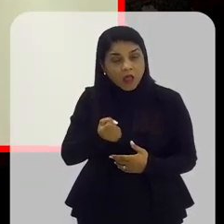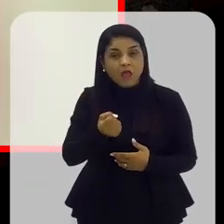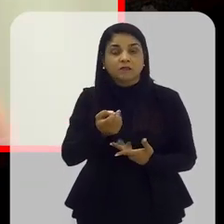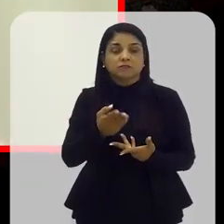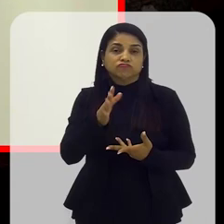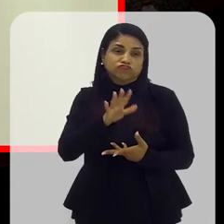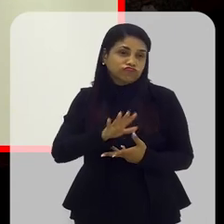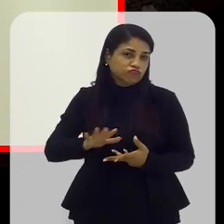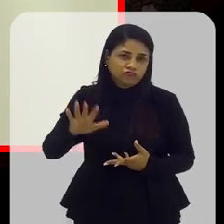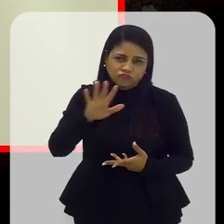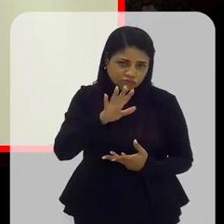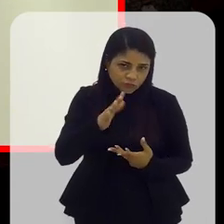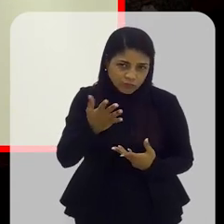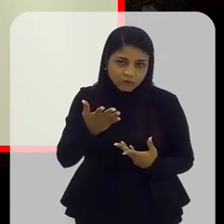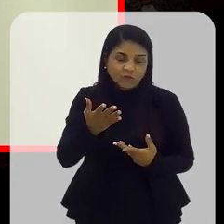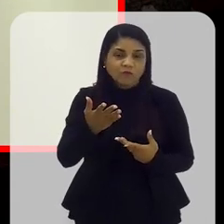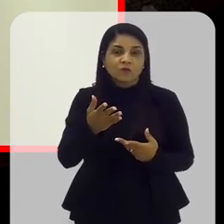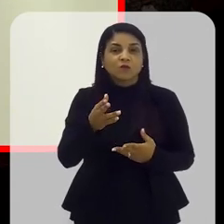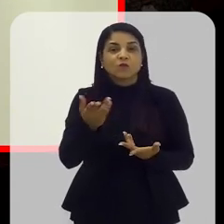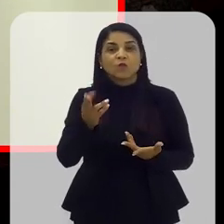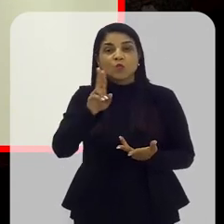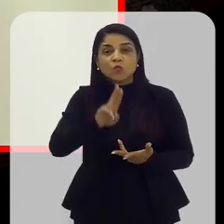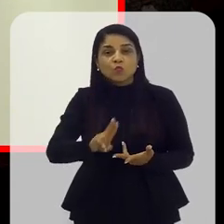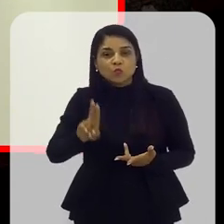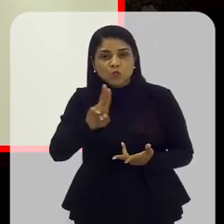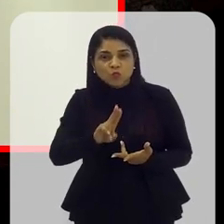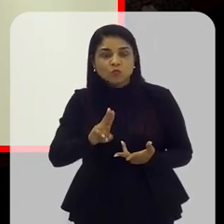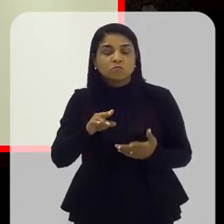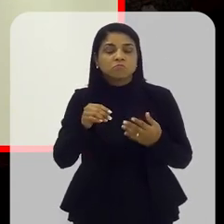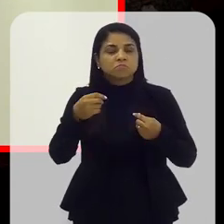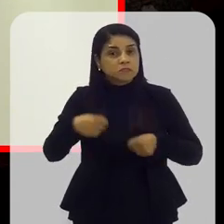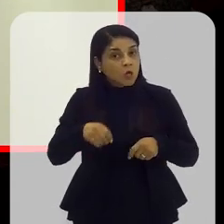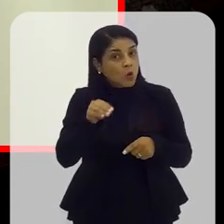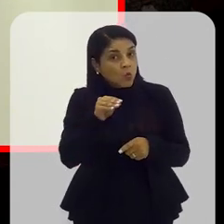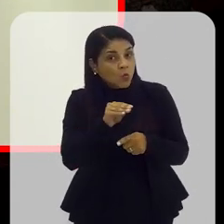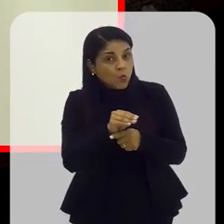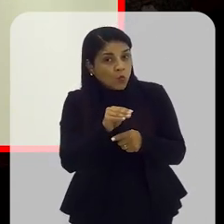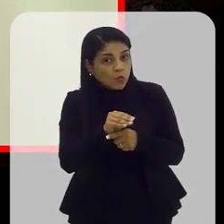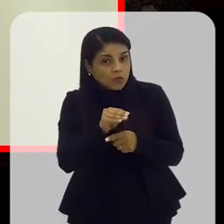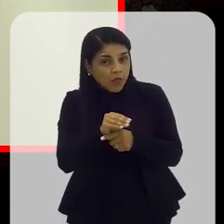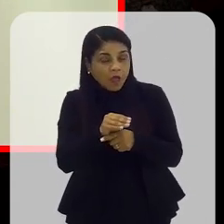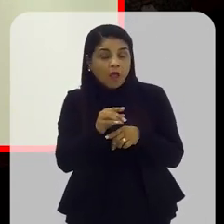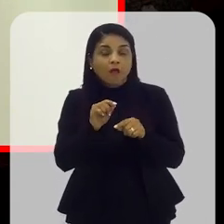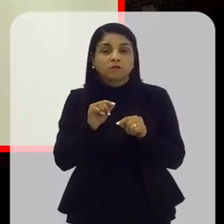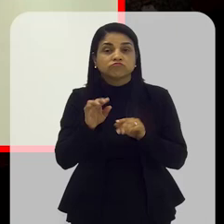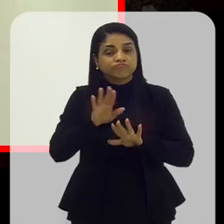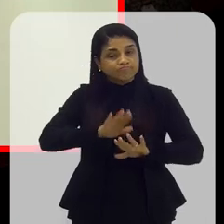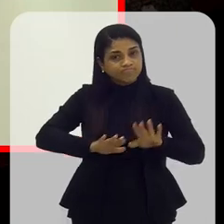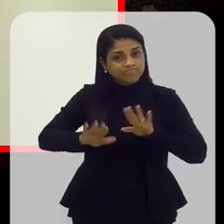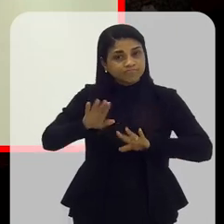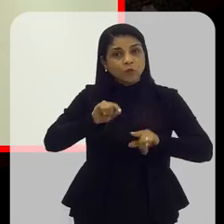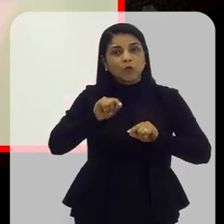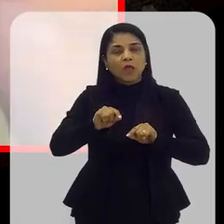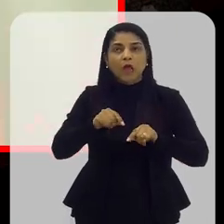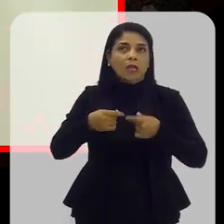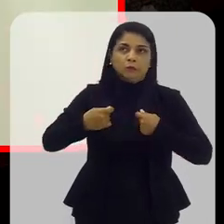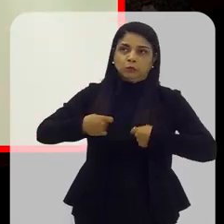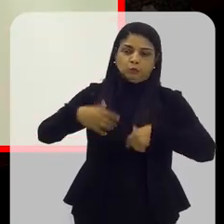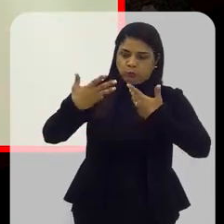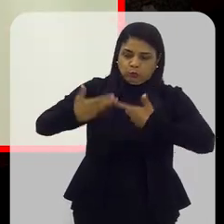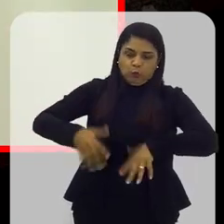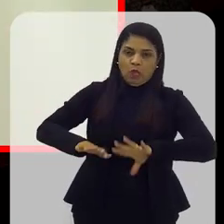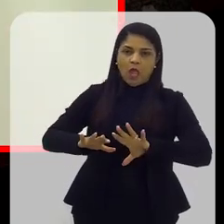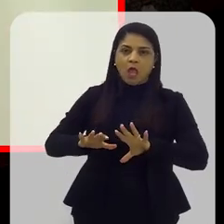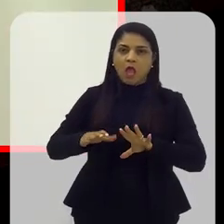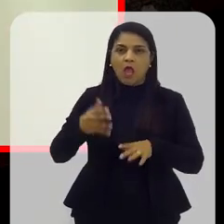leite, dos leites em geral, para os... agora é preciso tomar muito cuidado quando se fala, por exemplo, ah, eu não quero dar